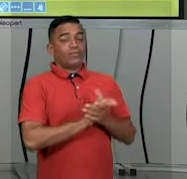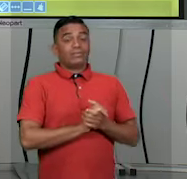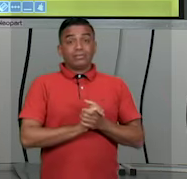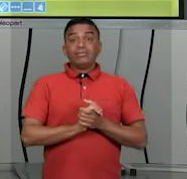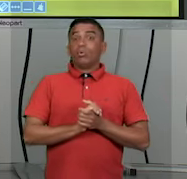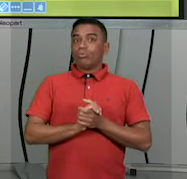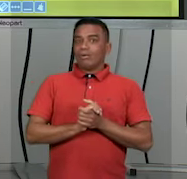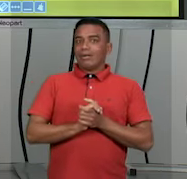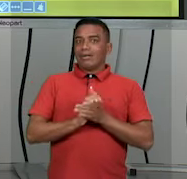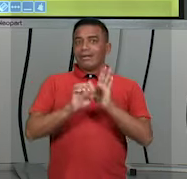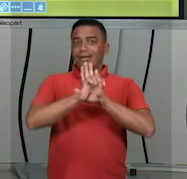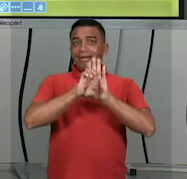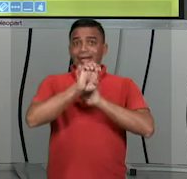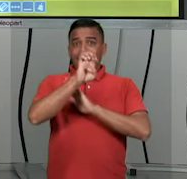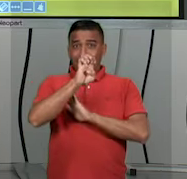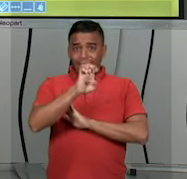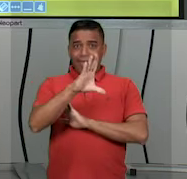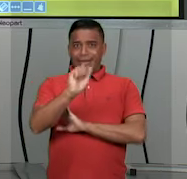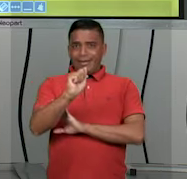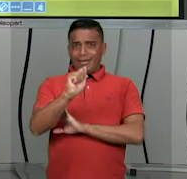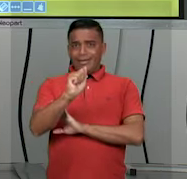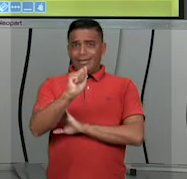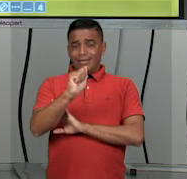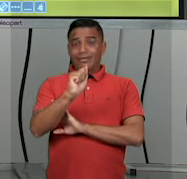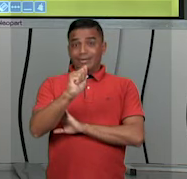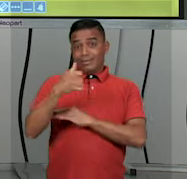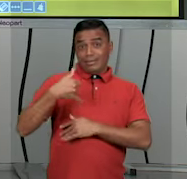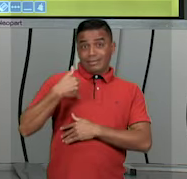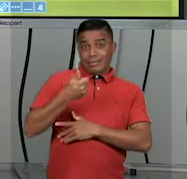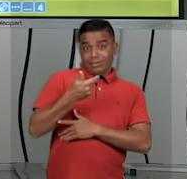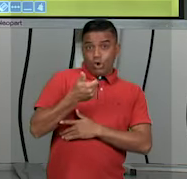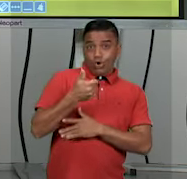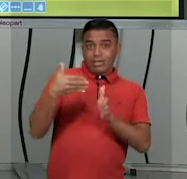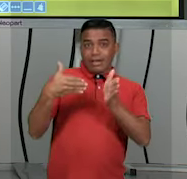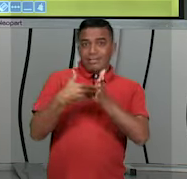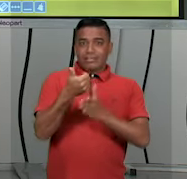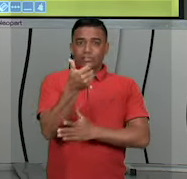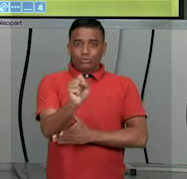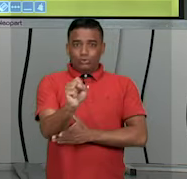Estatuto da Criança e do Adolescente, a adolescência é de 12 a 18.